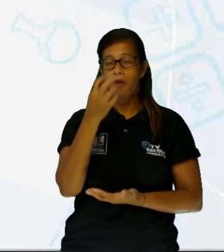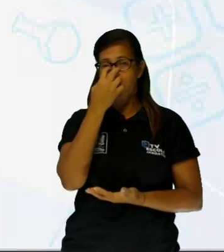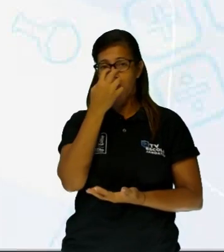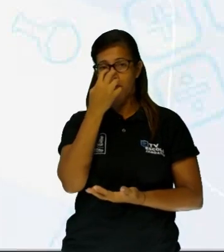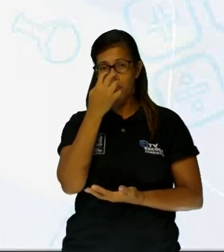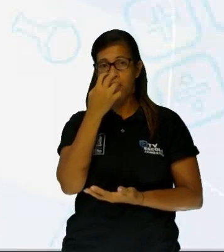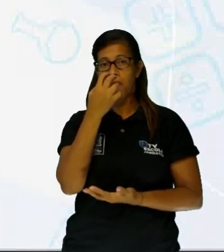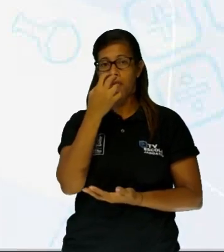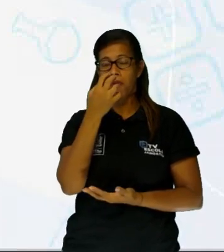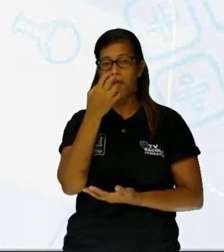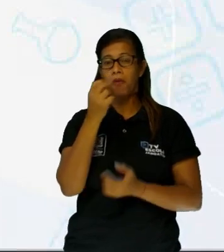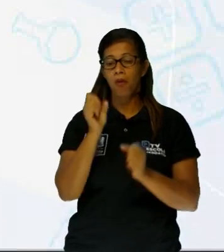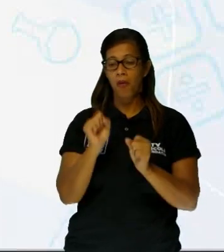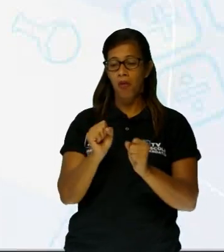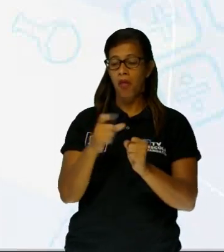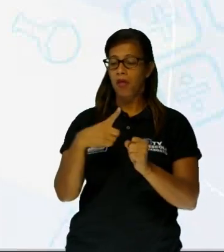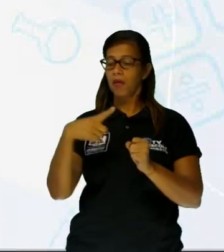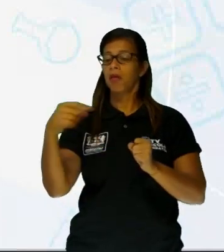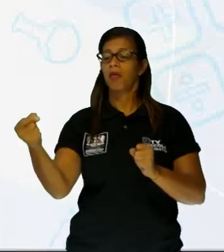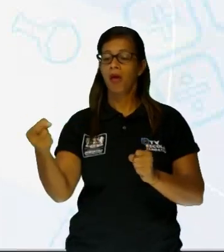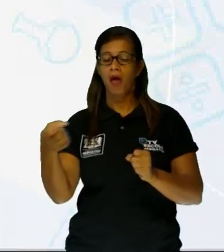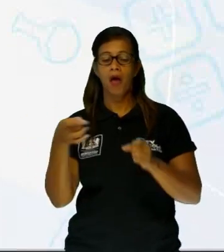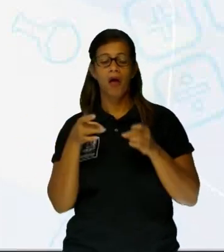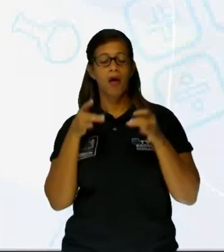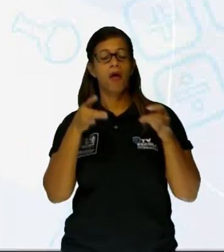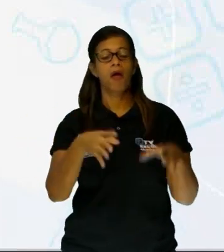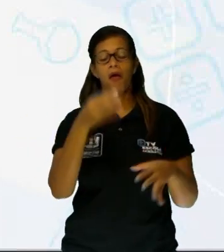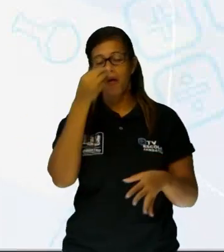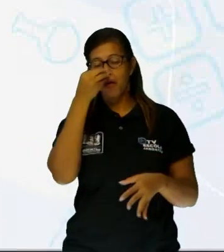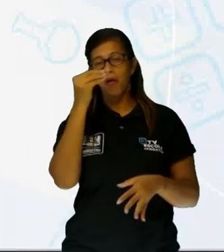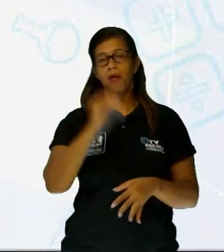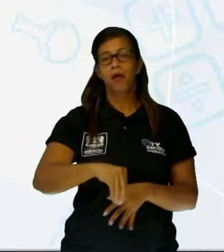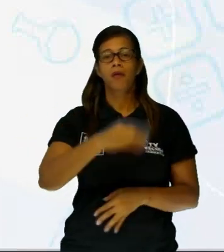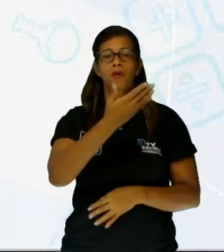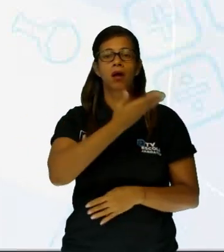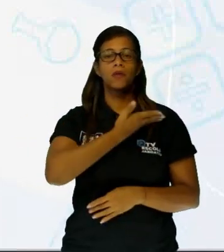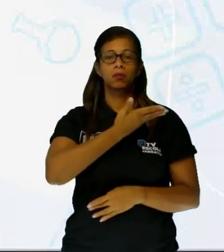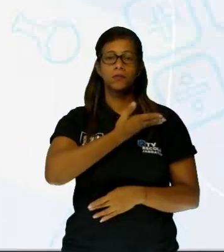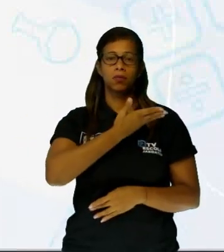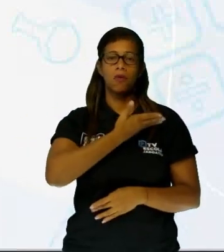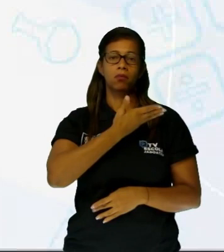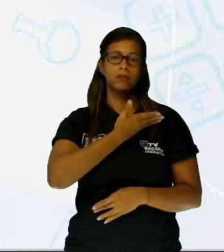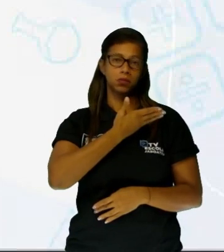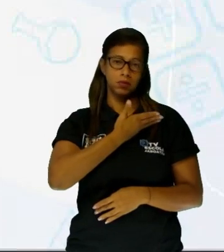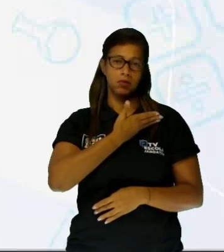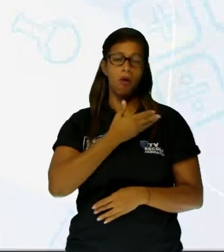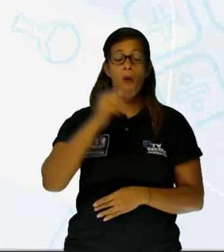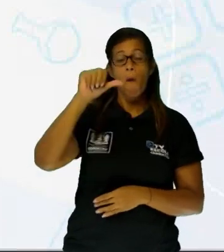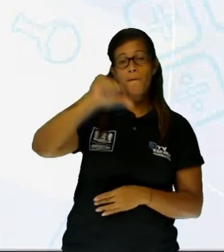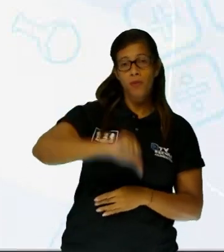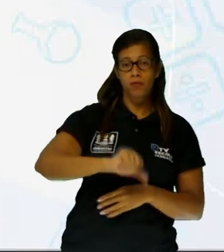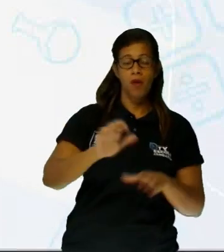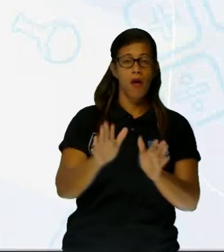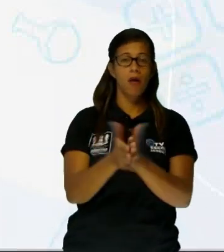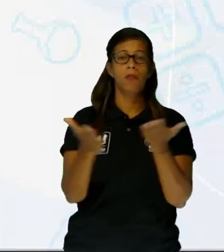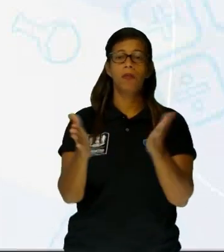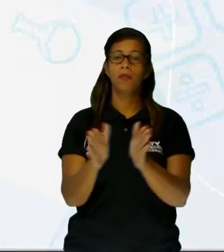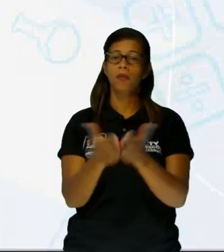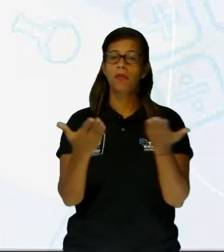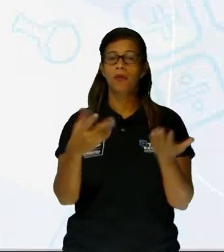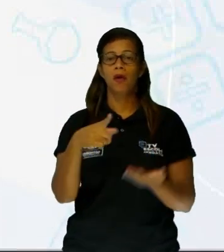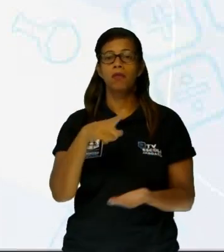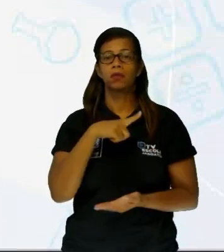separado do dono. Abandonando o amigo por mais negra que fosse a miséria que com ele